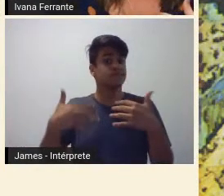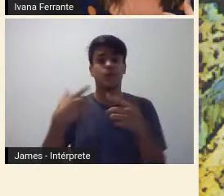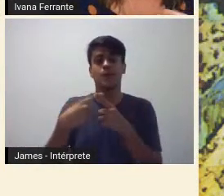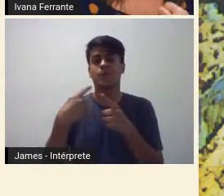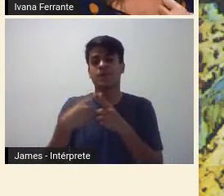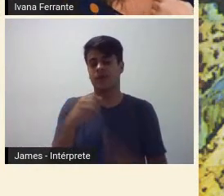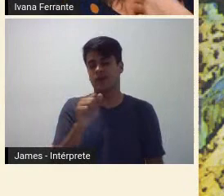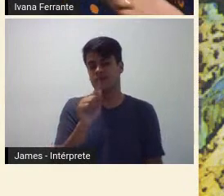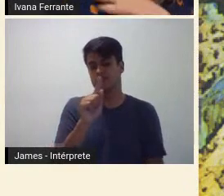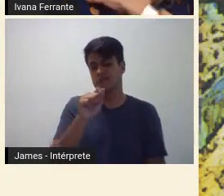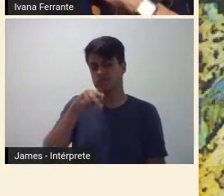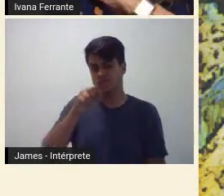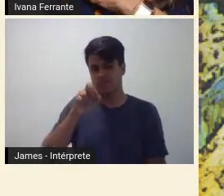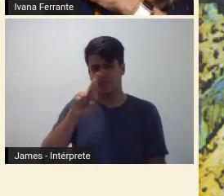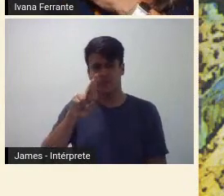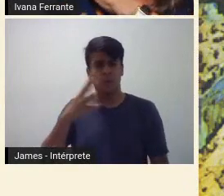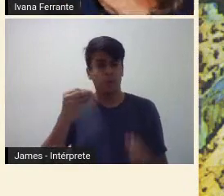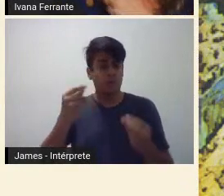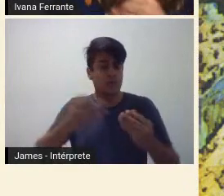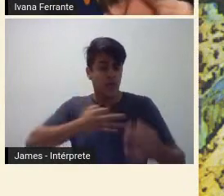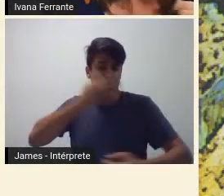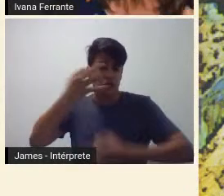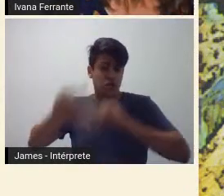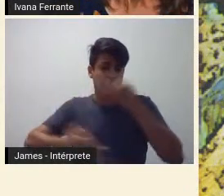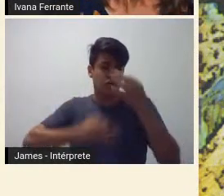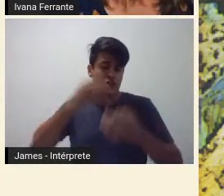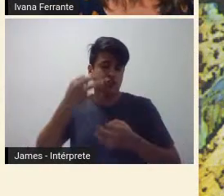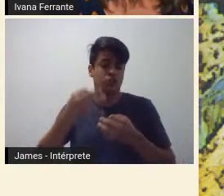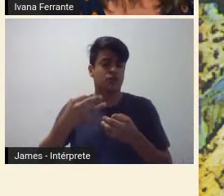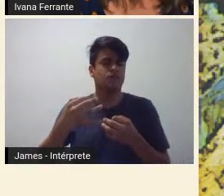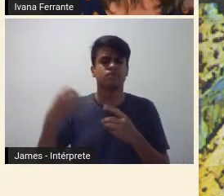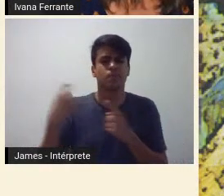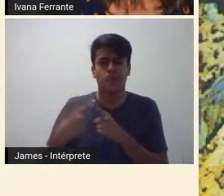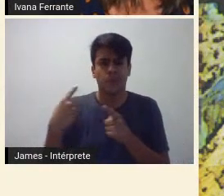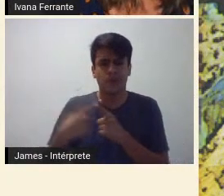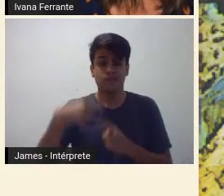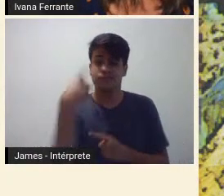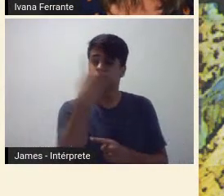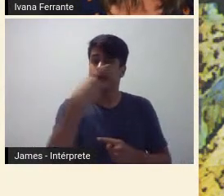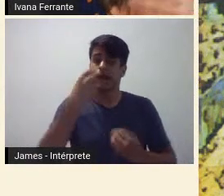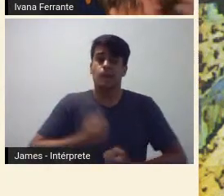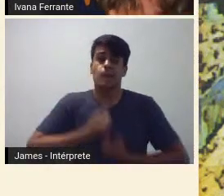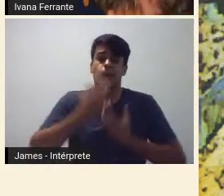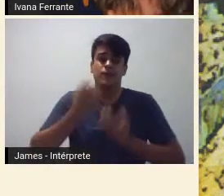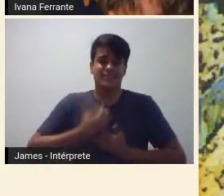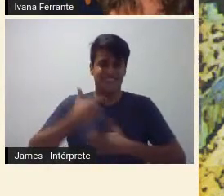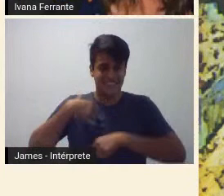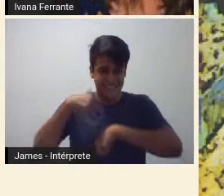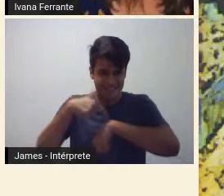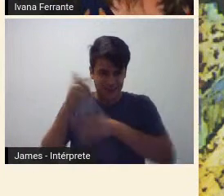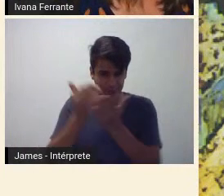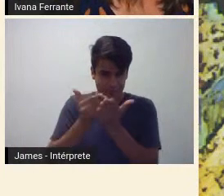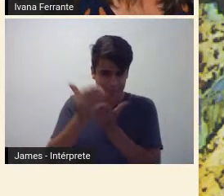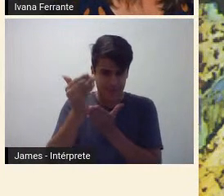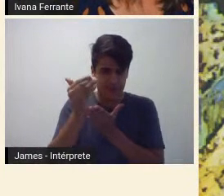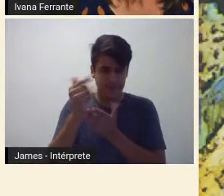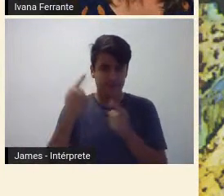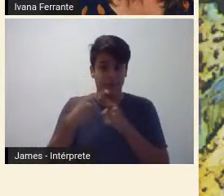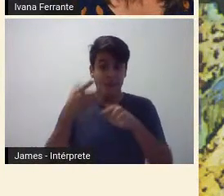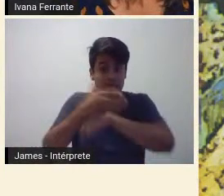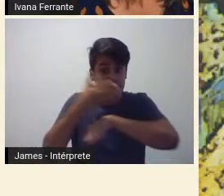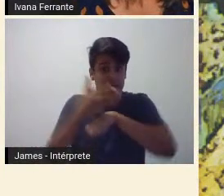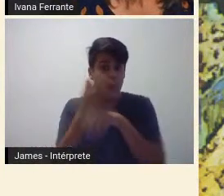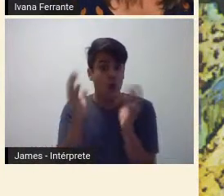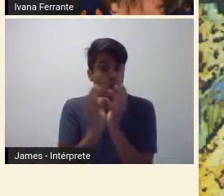criticado pela poesia que apresenta nessa primeira fase, igual quando ele participa do grupo modernista.